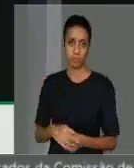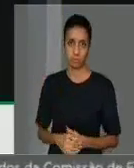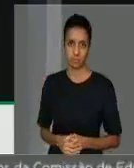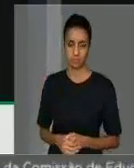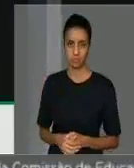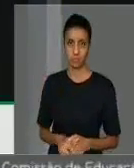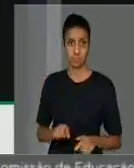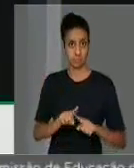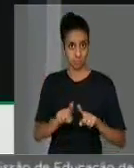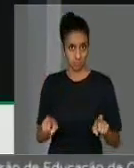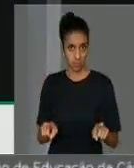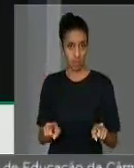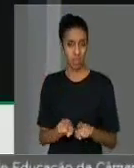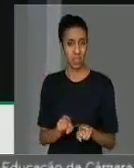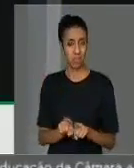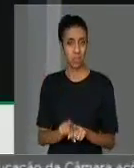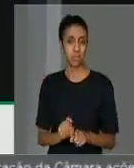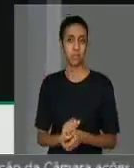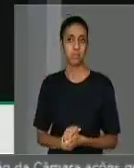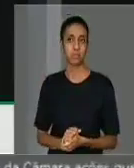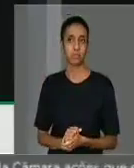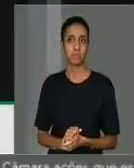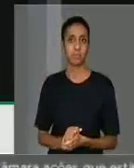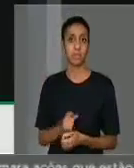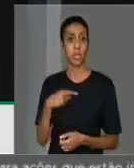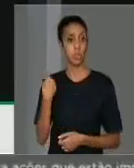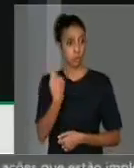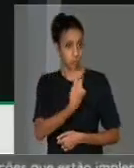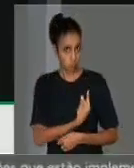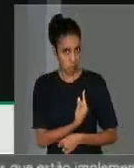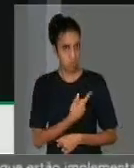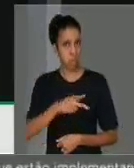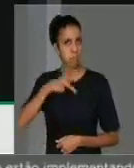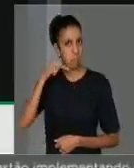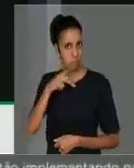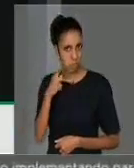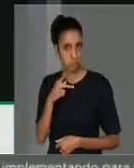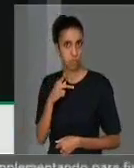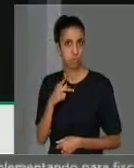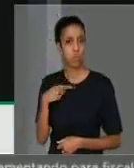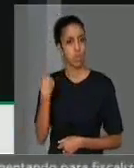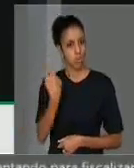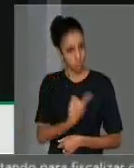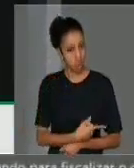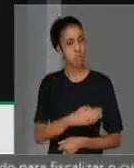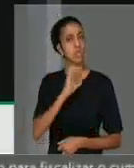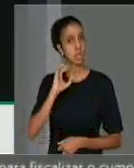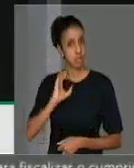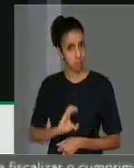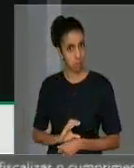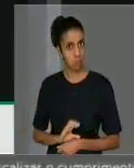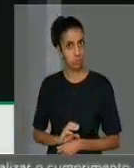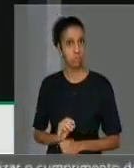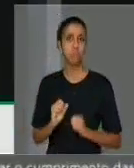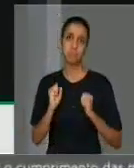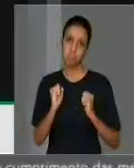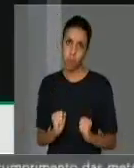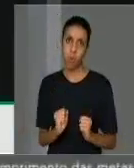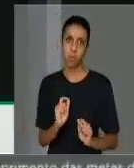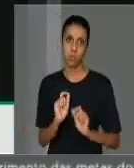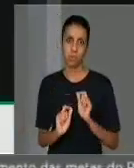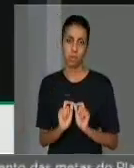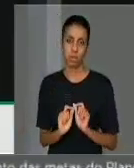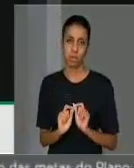Mas também nós, enquanto parlamentares, enquanto cidadãos, podemos começar